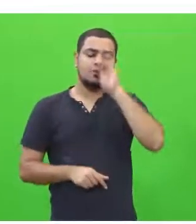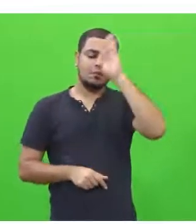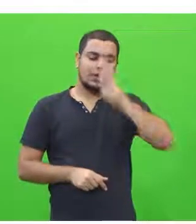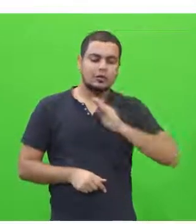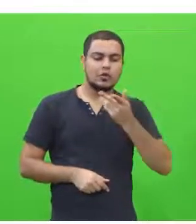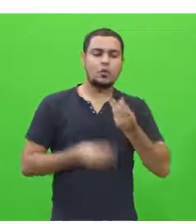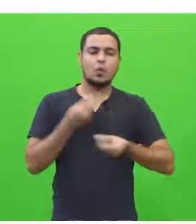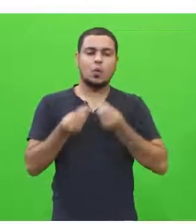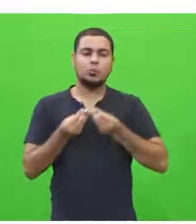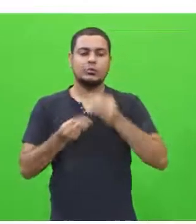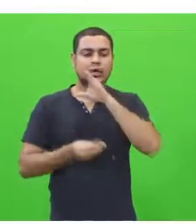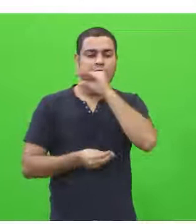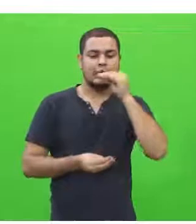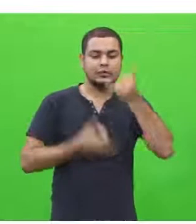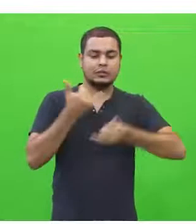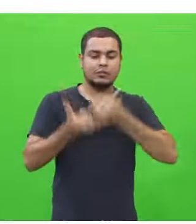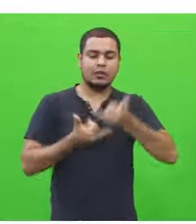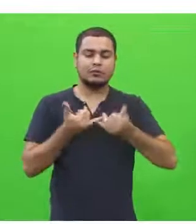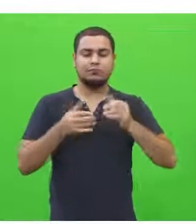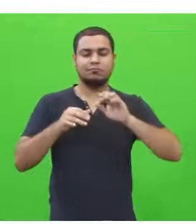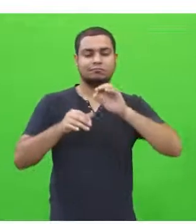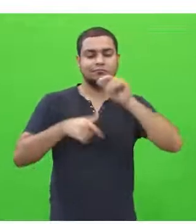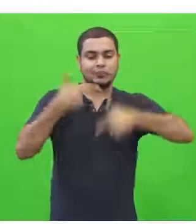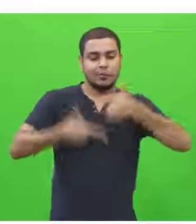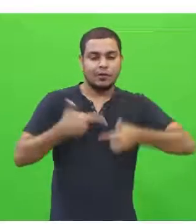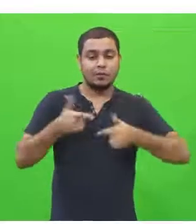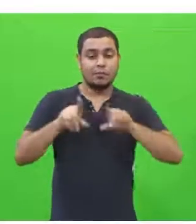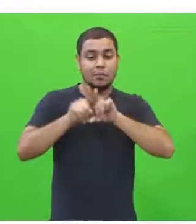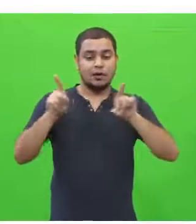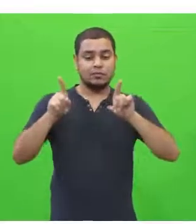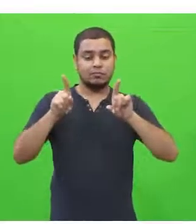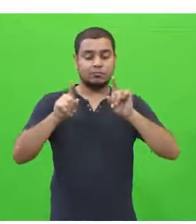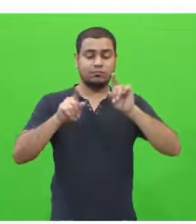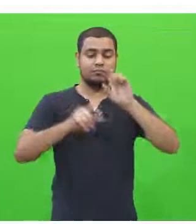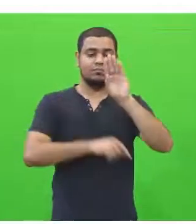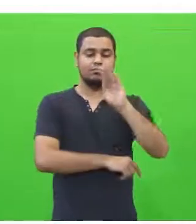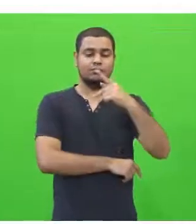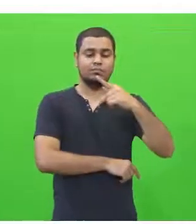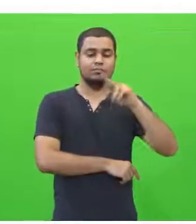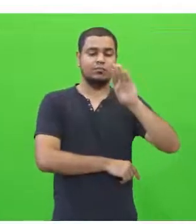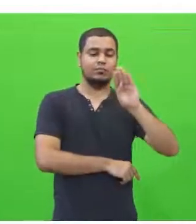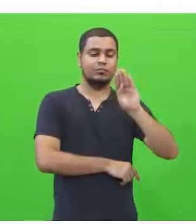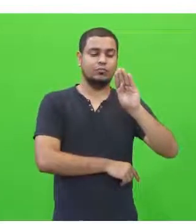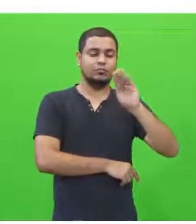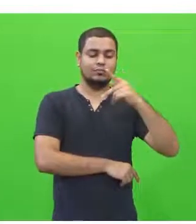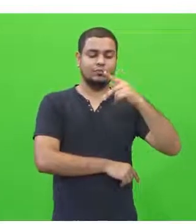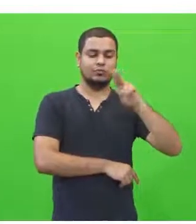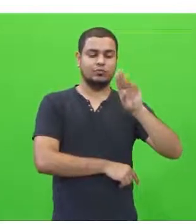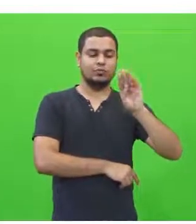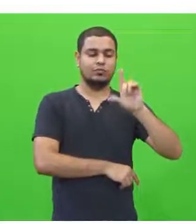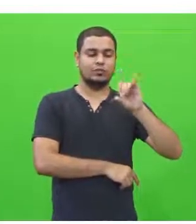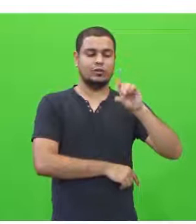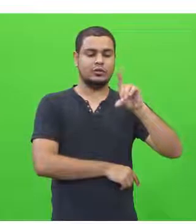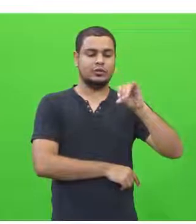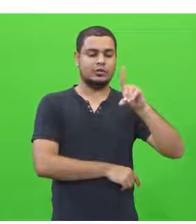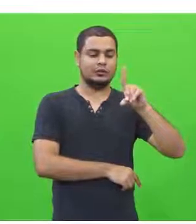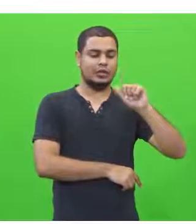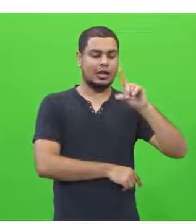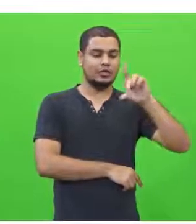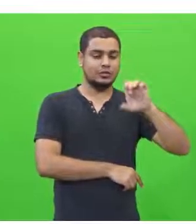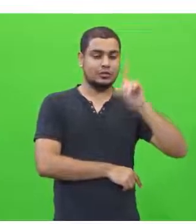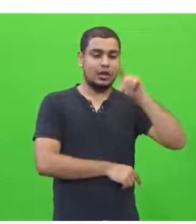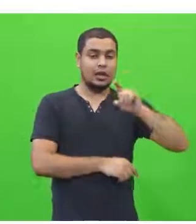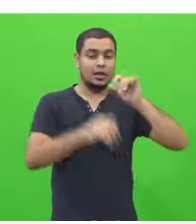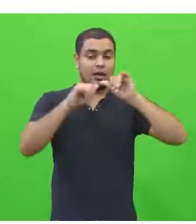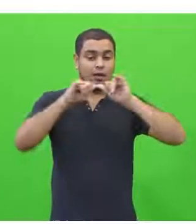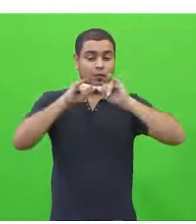da questão, mas é publicidade infantil em questão. Estão questionando sobre isso. Onde? No Brasil. Então é